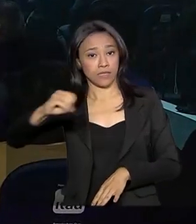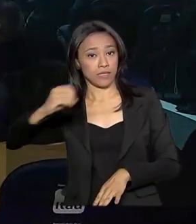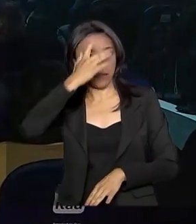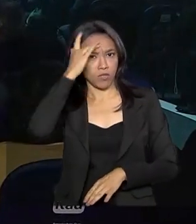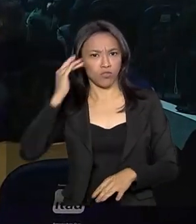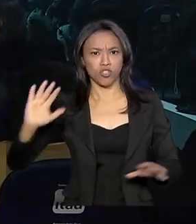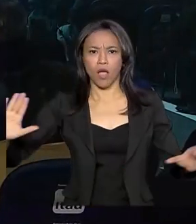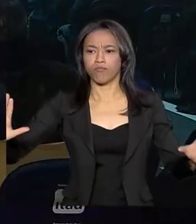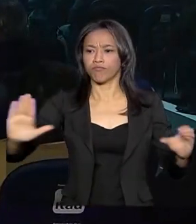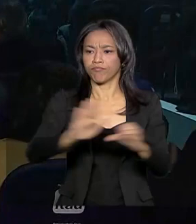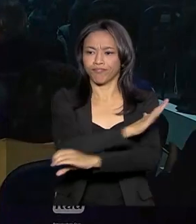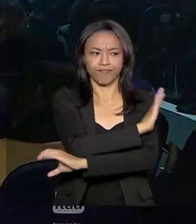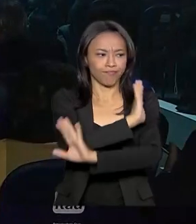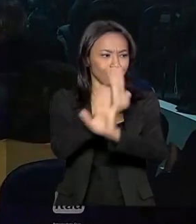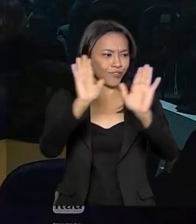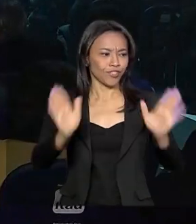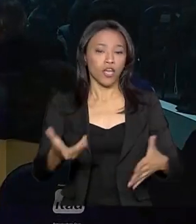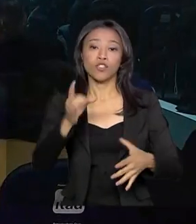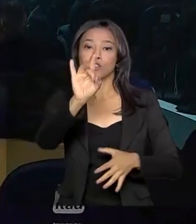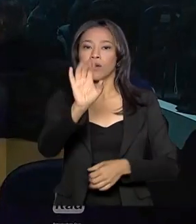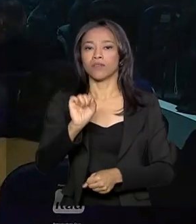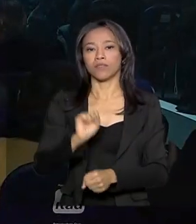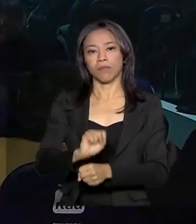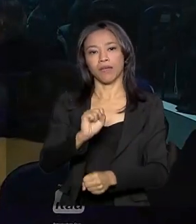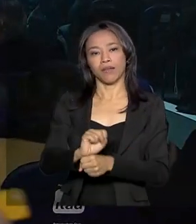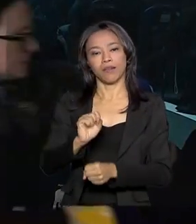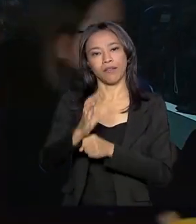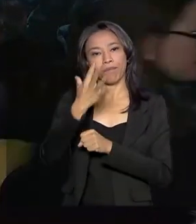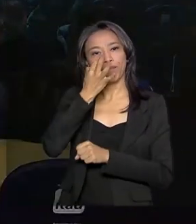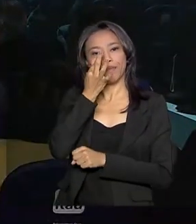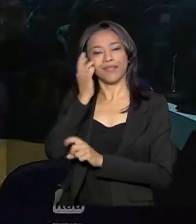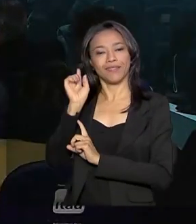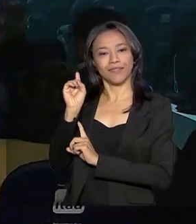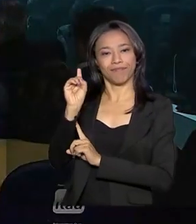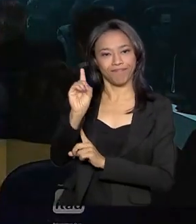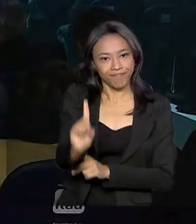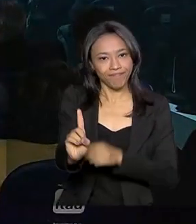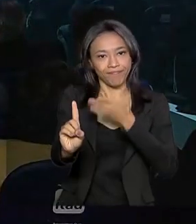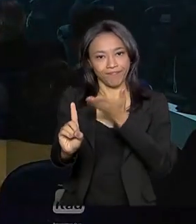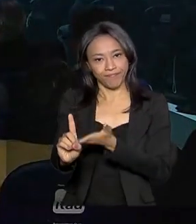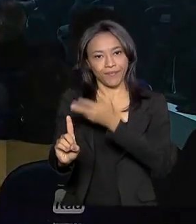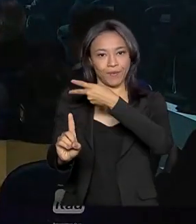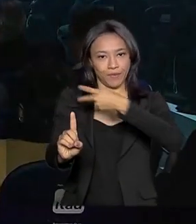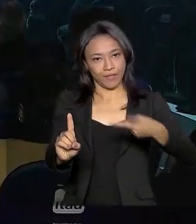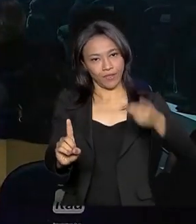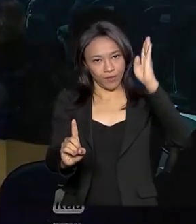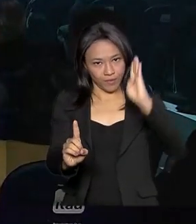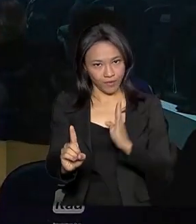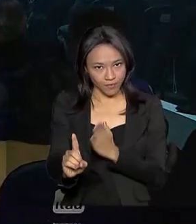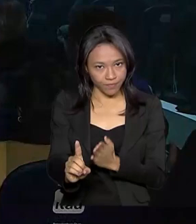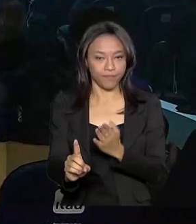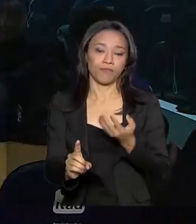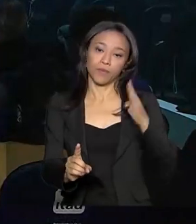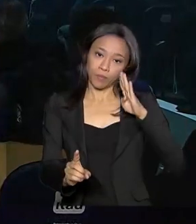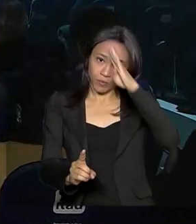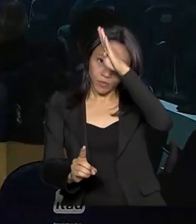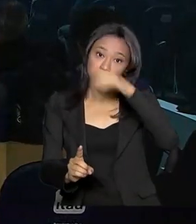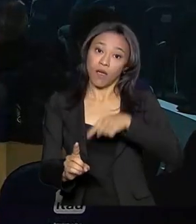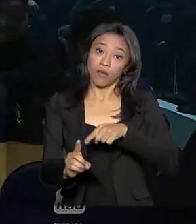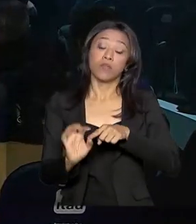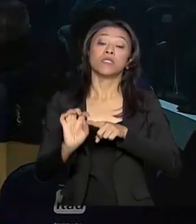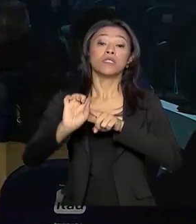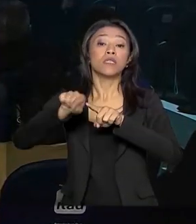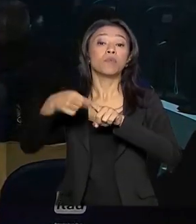está completamente tomado, aguardando somente a presença do presidente da República. Daqui, Jair Bolsonaro